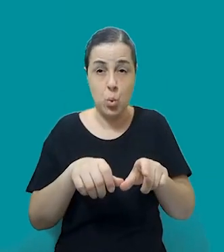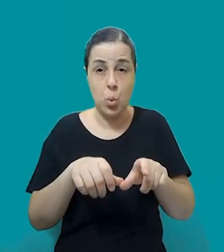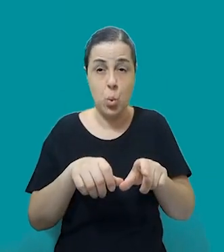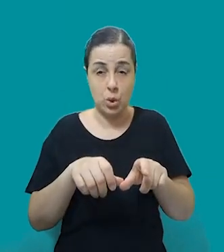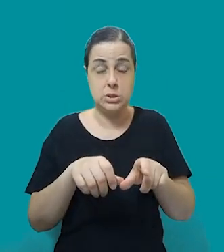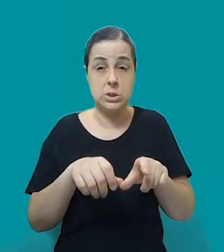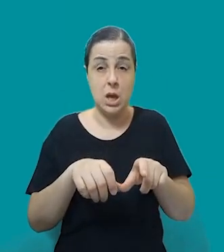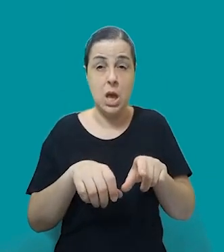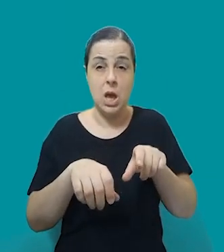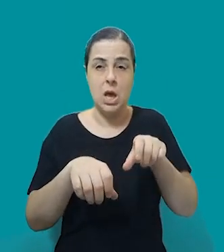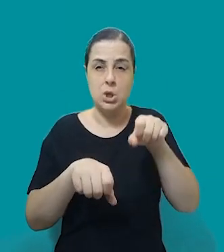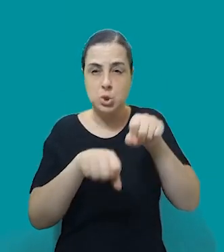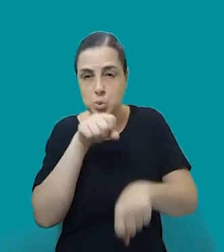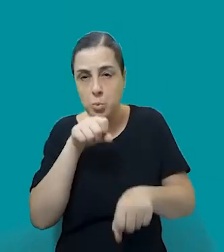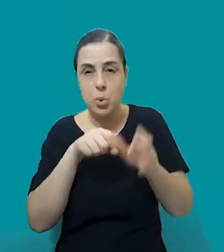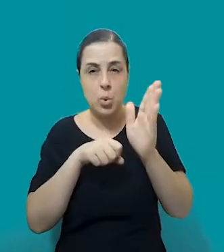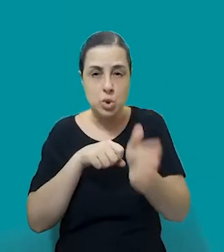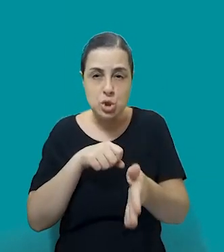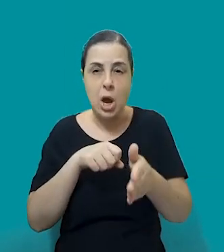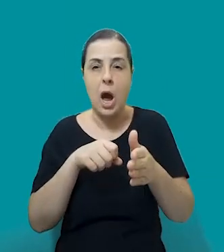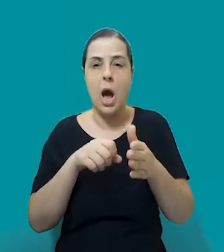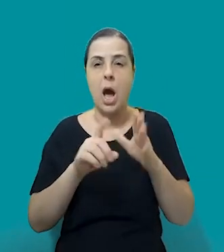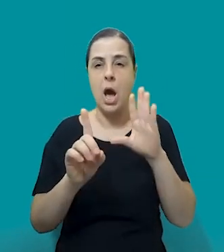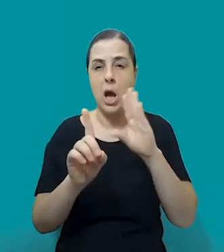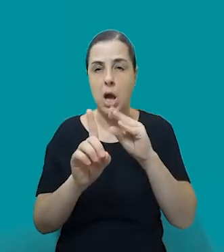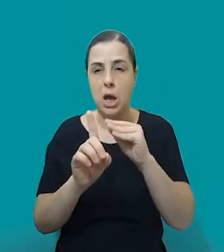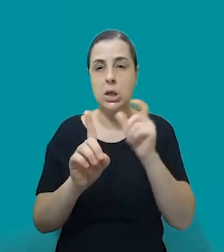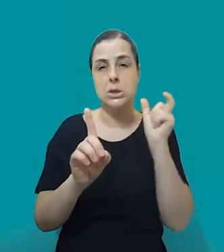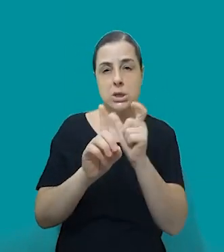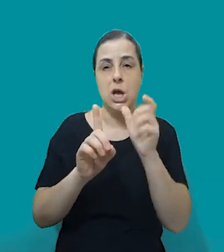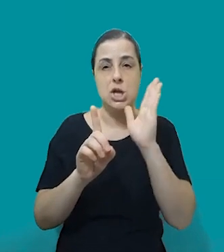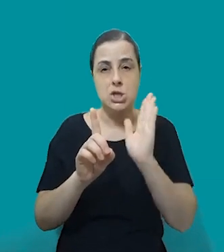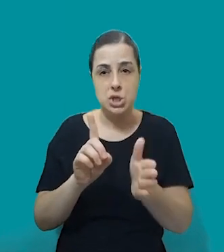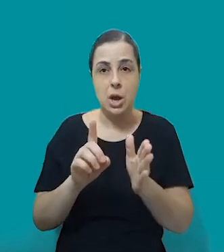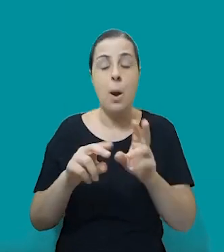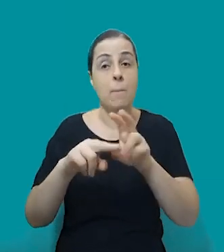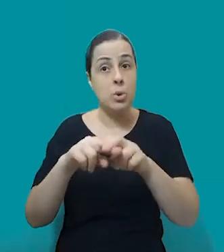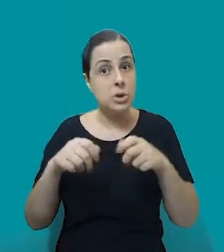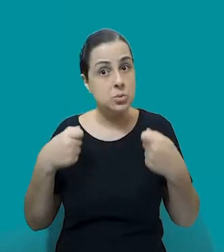Trazem esse homem também para esse papel de reflexão. Senão, a gente não vai sair do lugar, né?